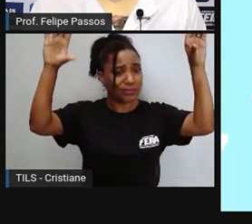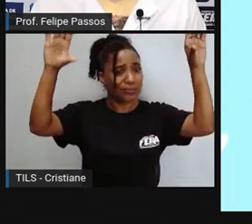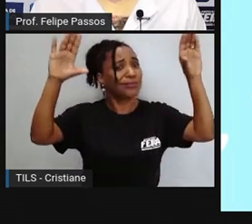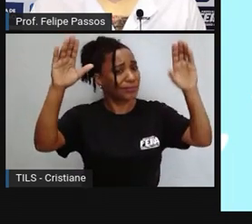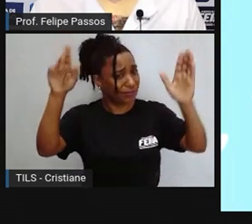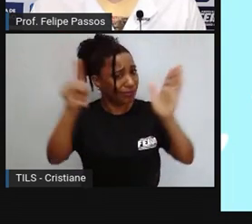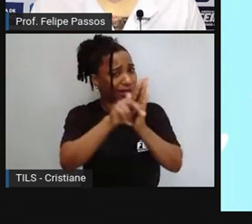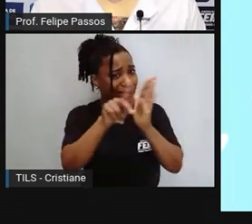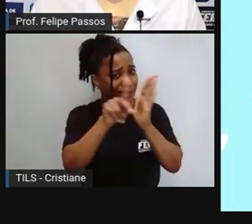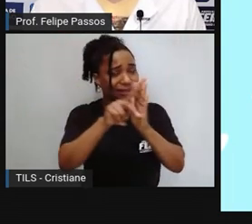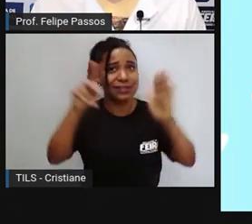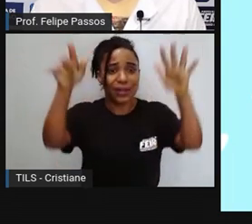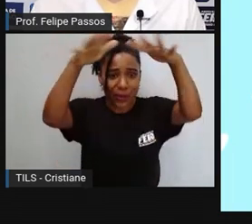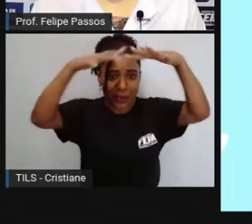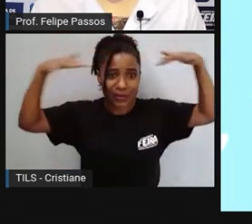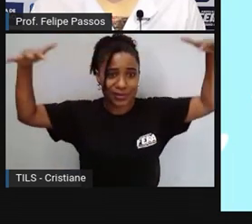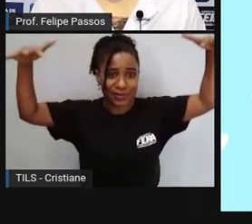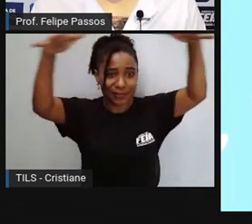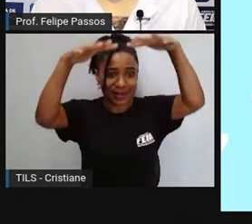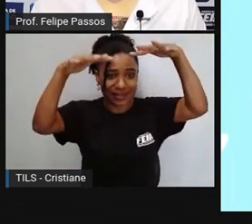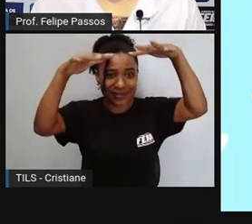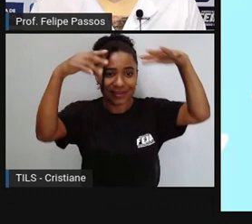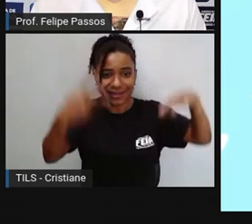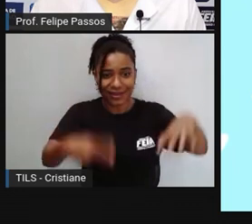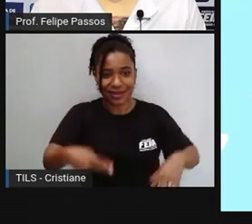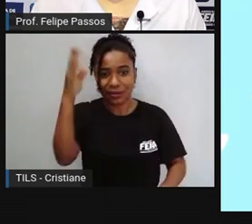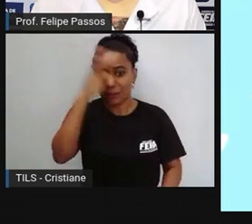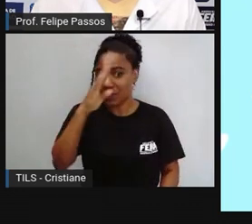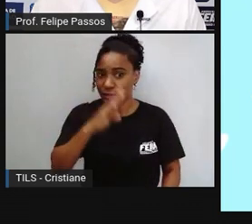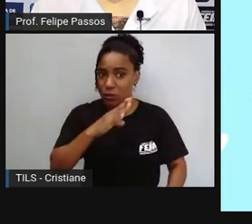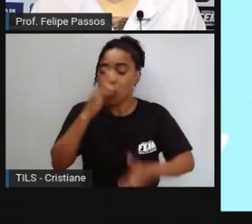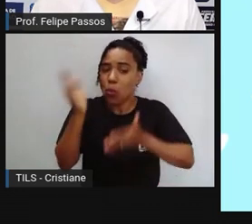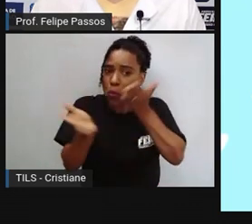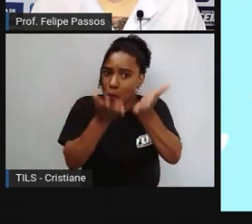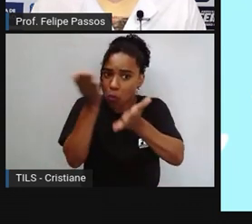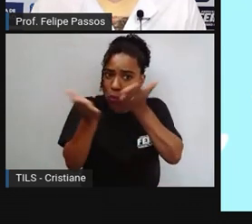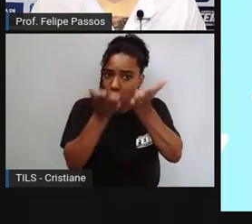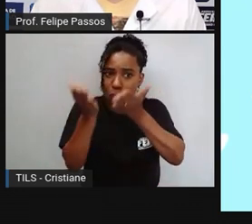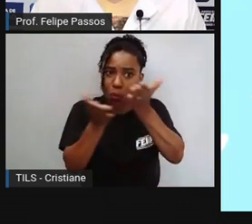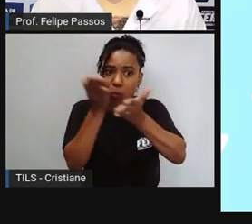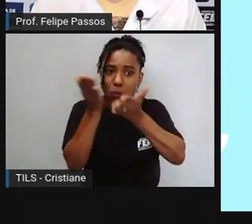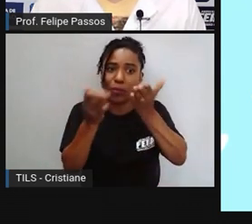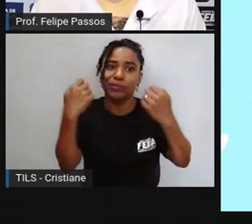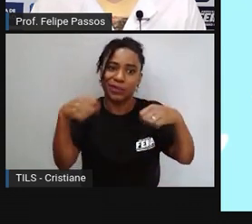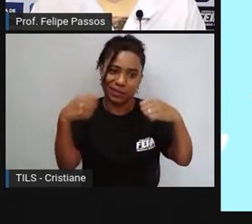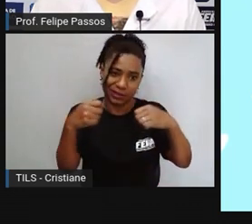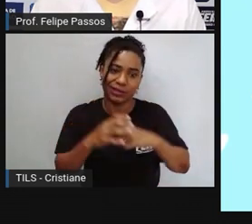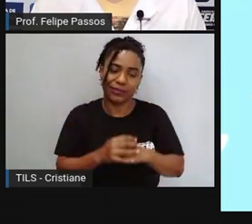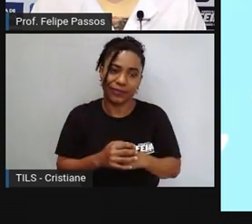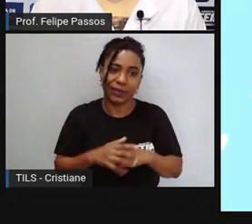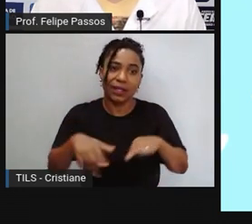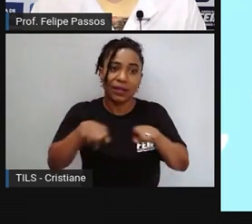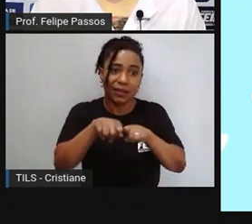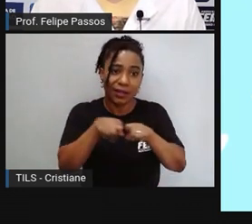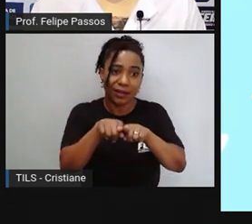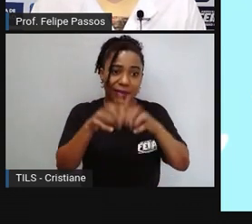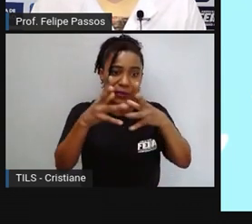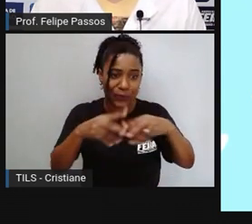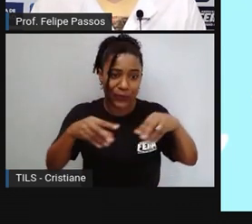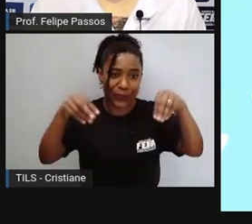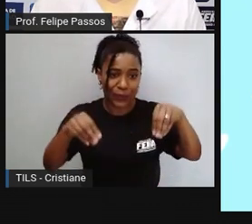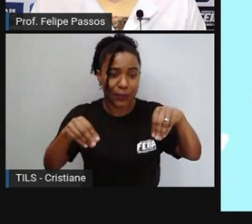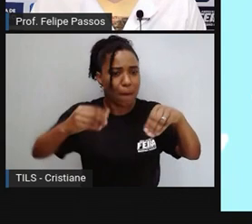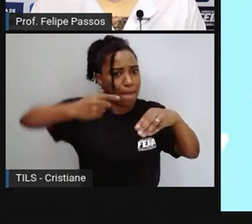e é muito importante ser preservado. Subsolo. Eu tenho muitas